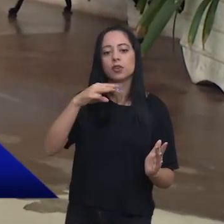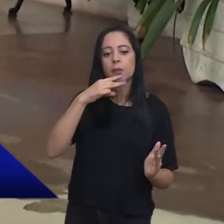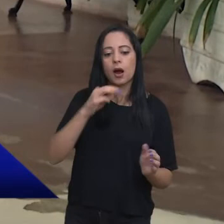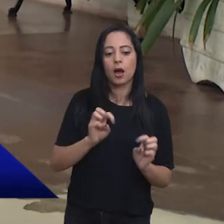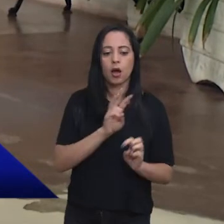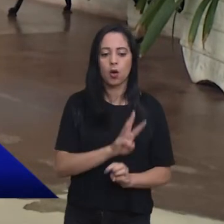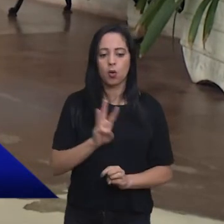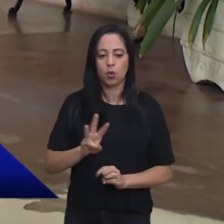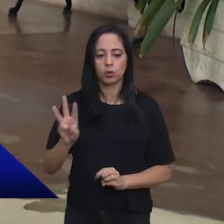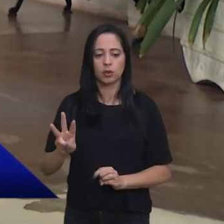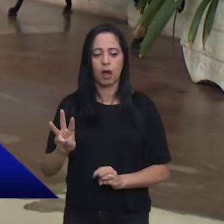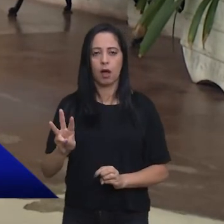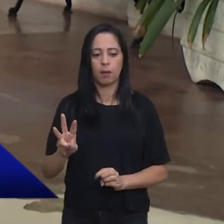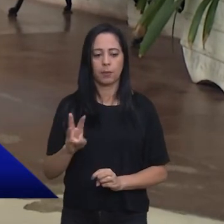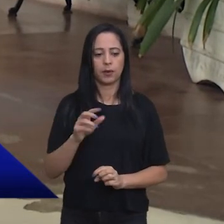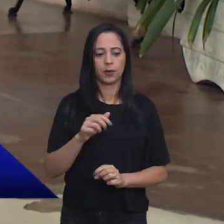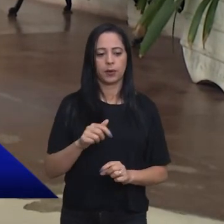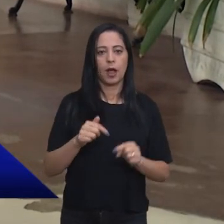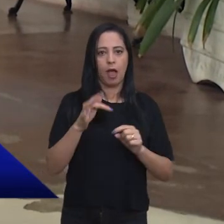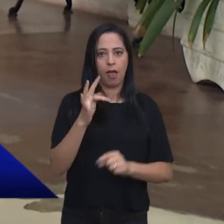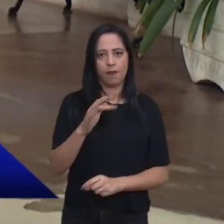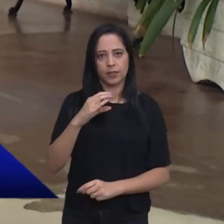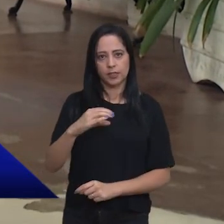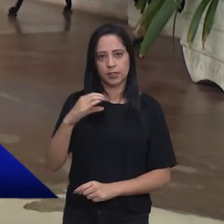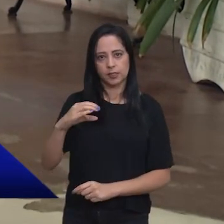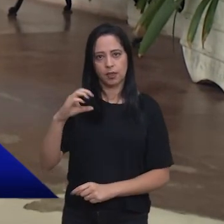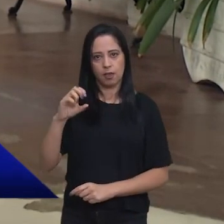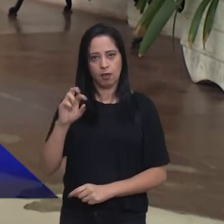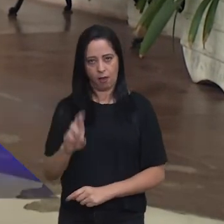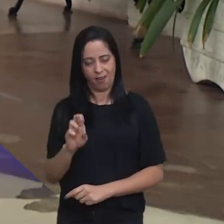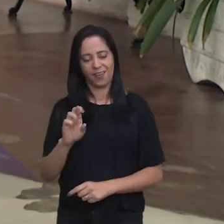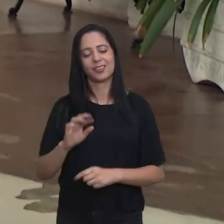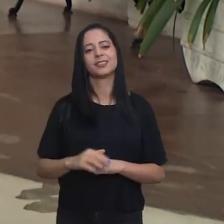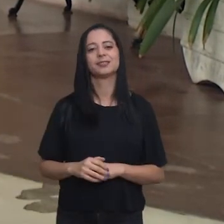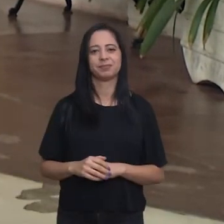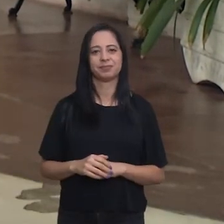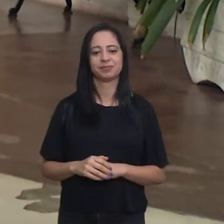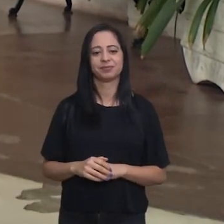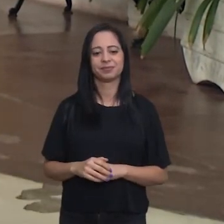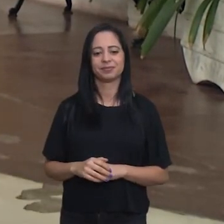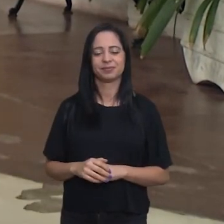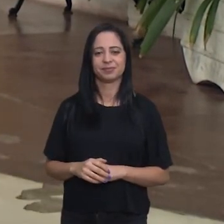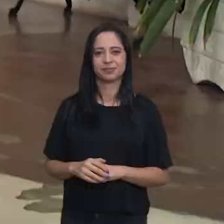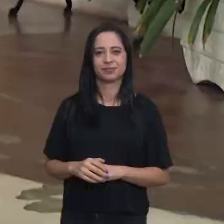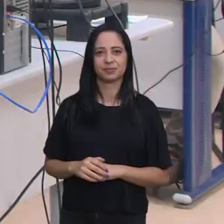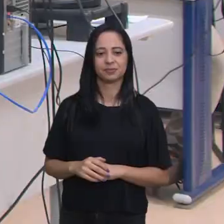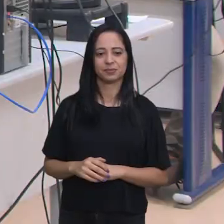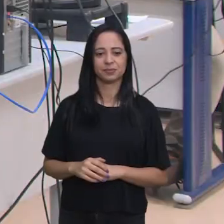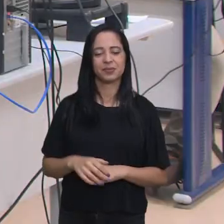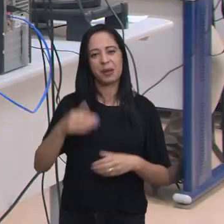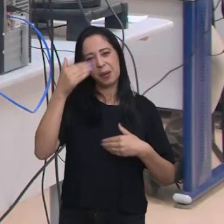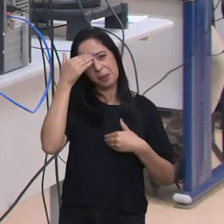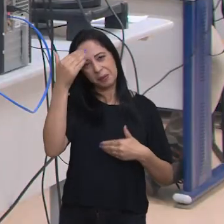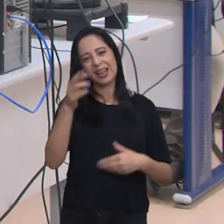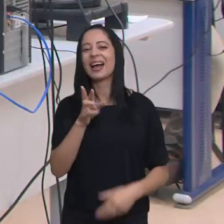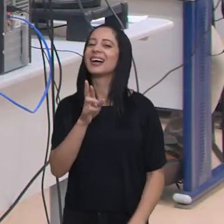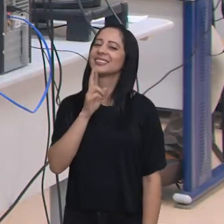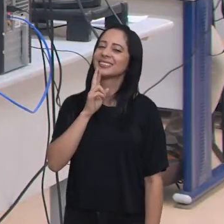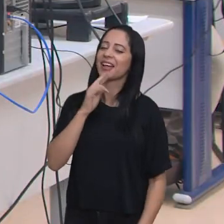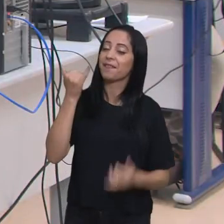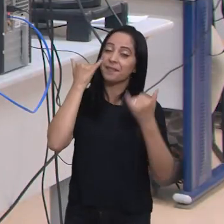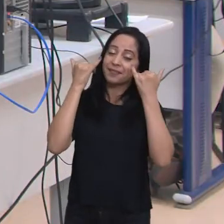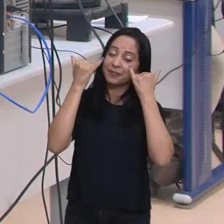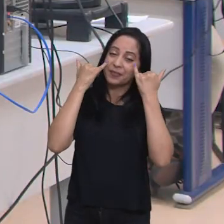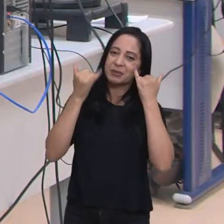Fundação, fccr.sp.gov.br. É com você no estúdio, Guerra. Muito obrigado, Rafael,